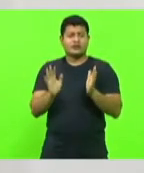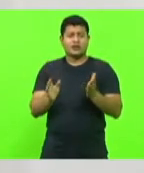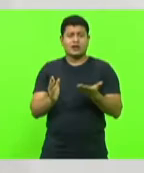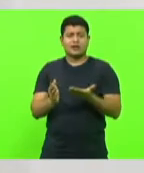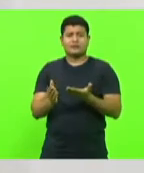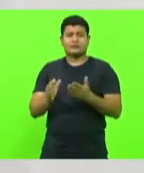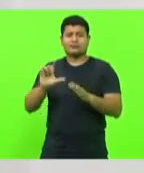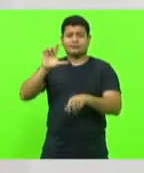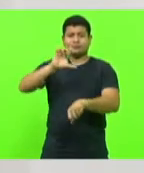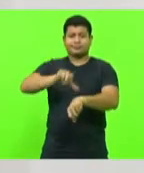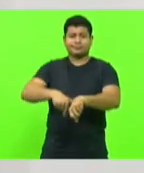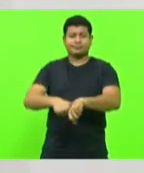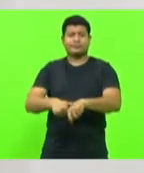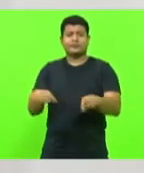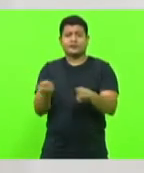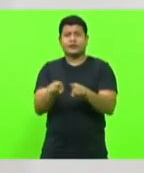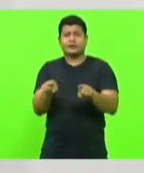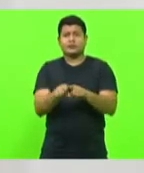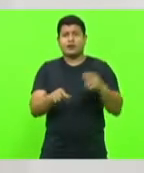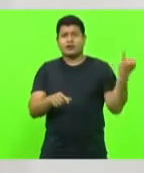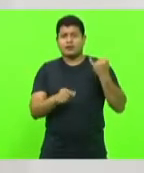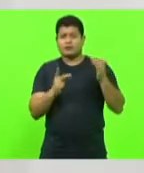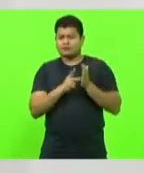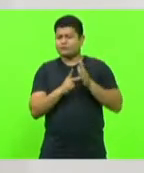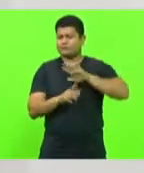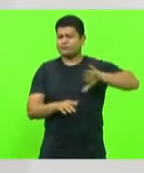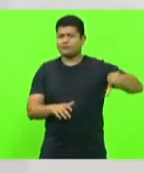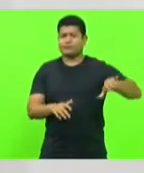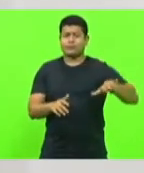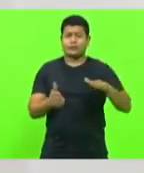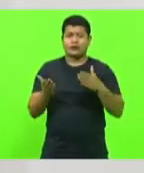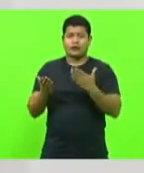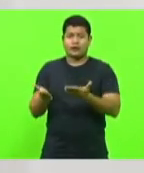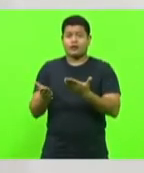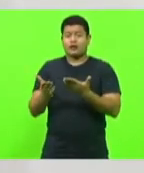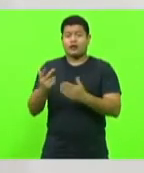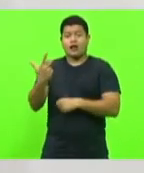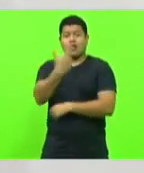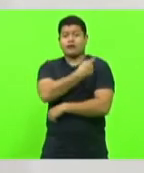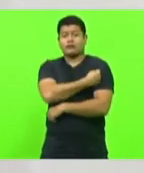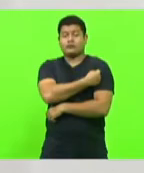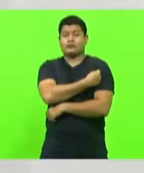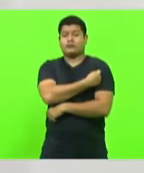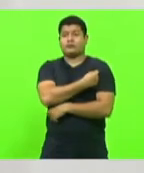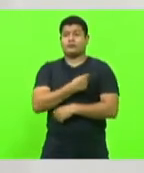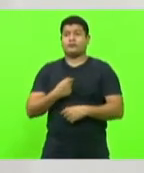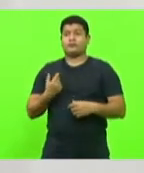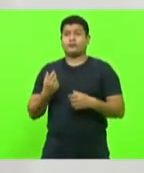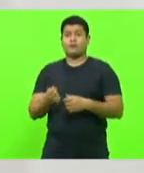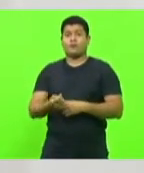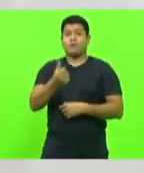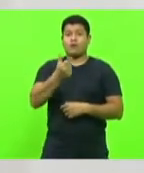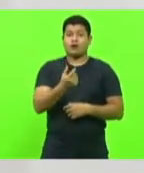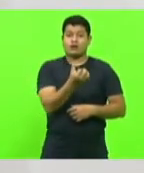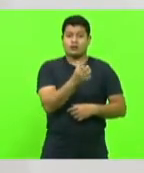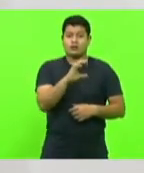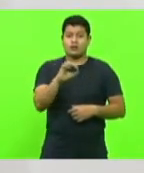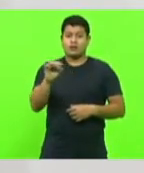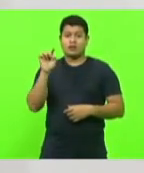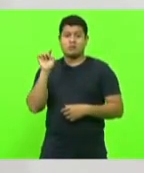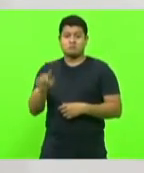e negacionista nas vacinas que resultaram em quase 600 mil